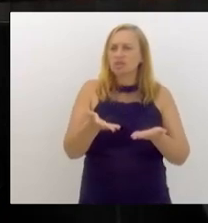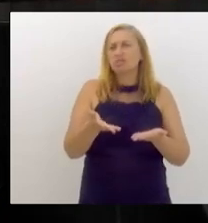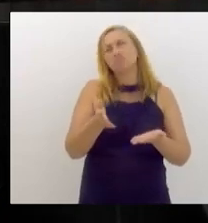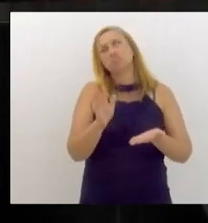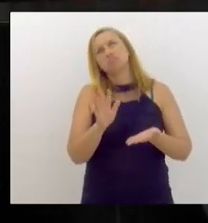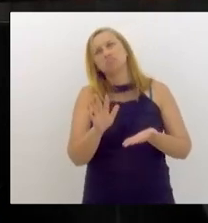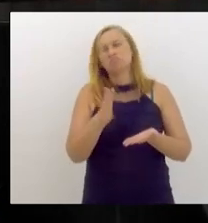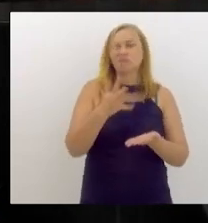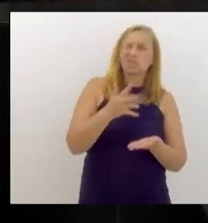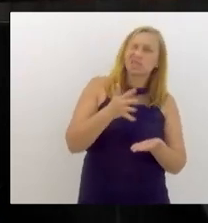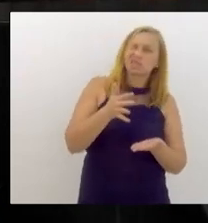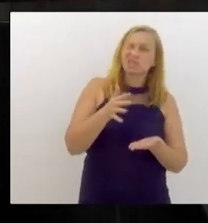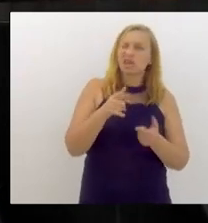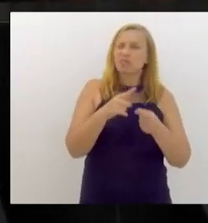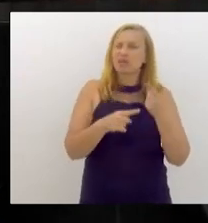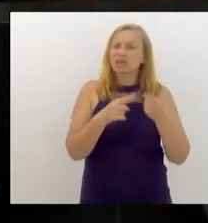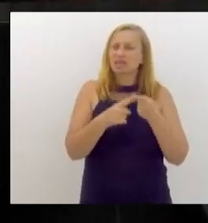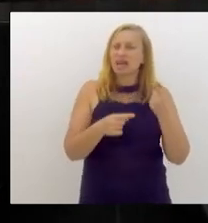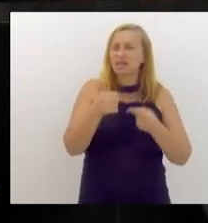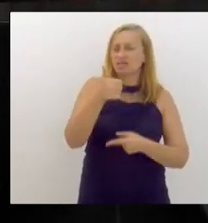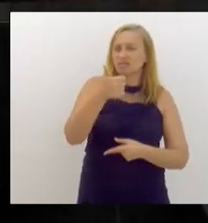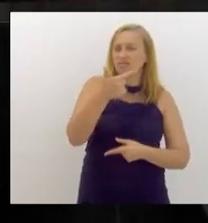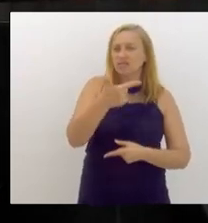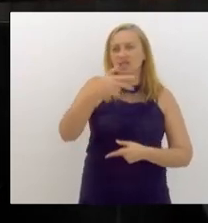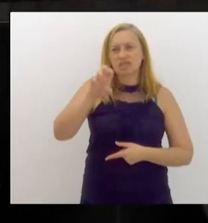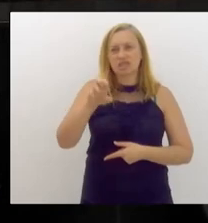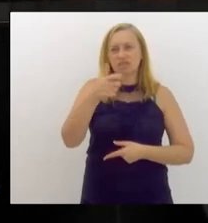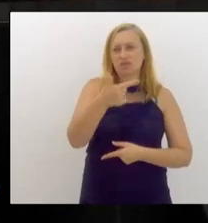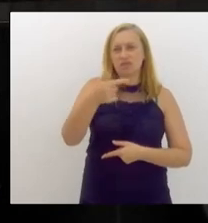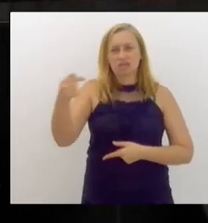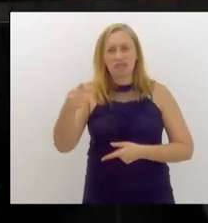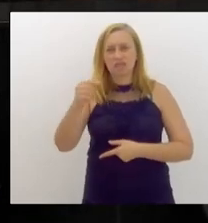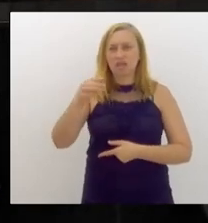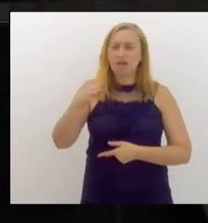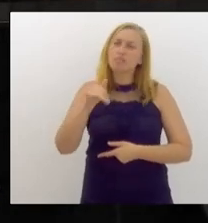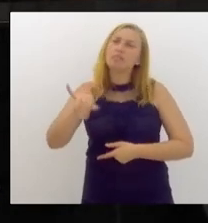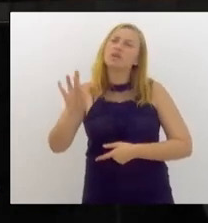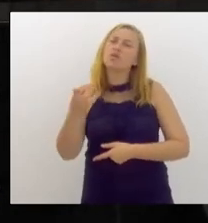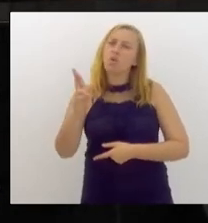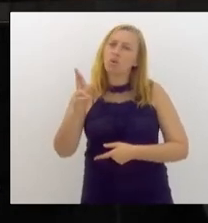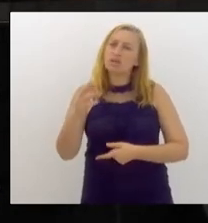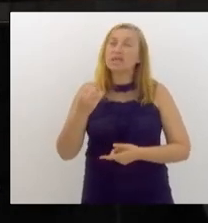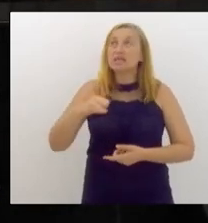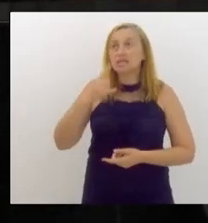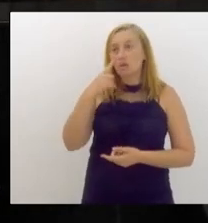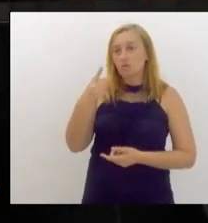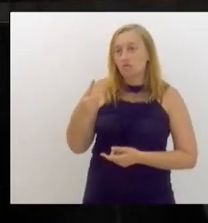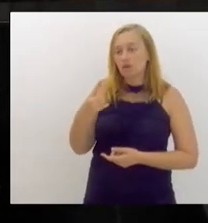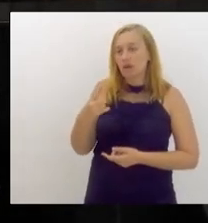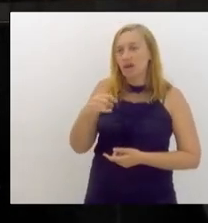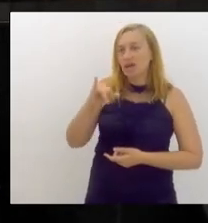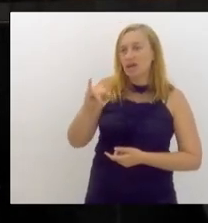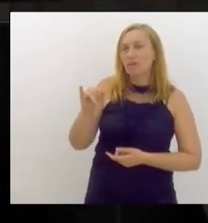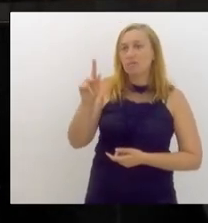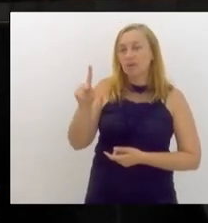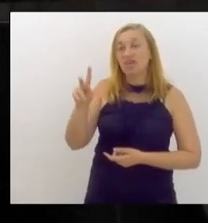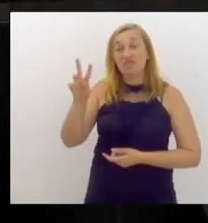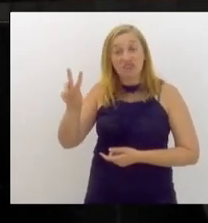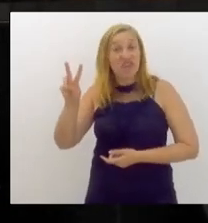é mais ou menos a metade, R$ 25, R$ 27 bilhões. Se eu pegar o IPVA,